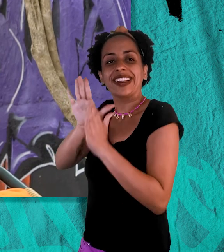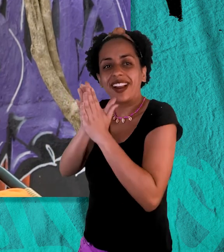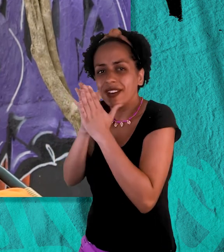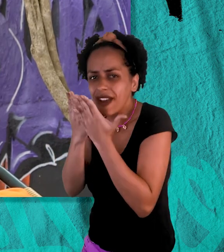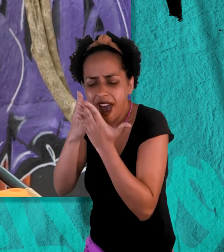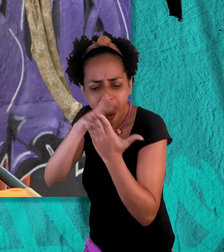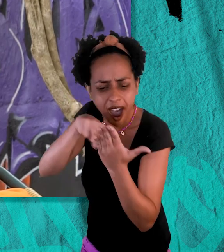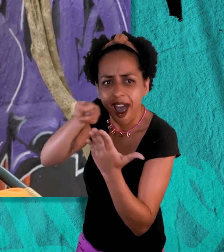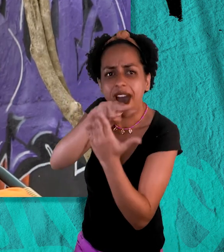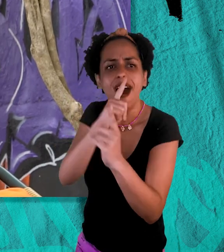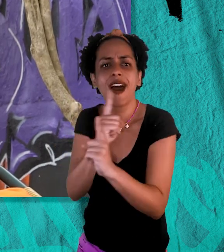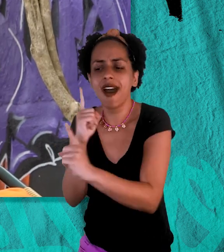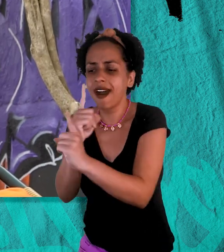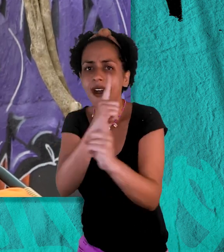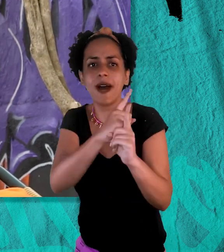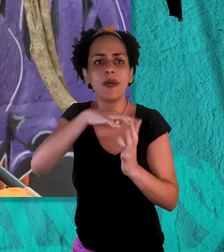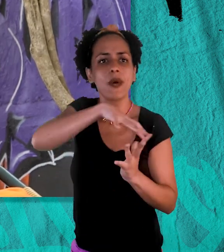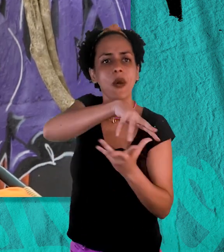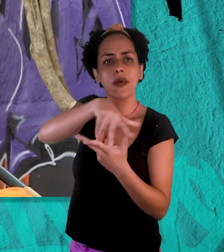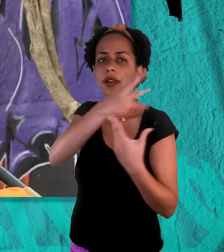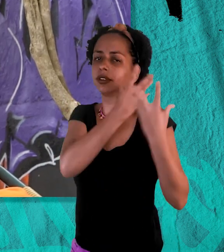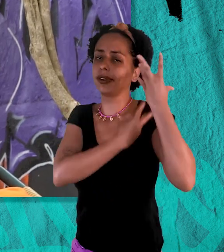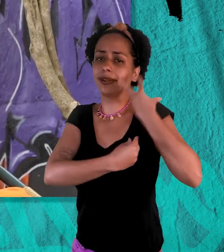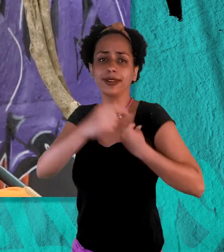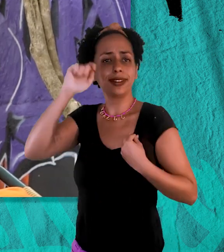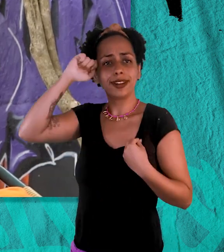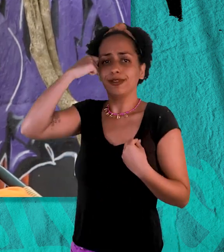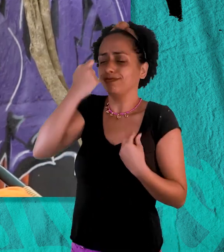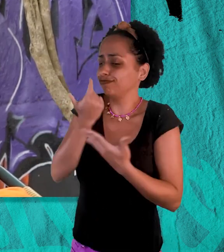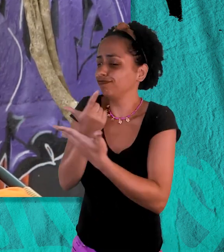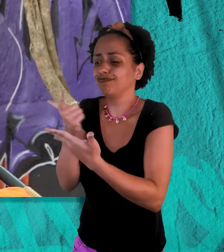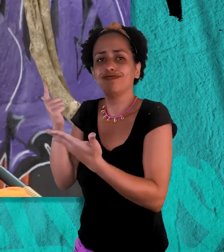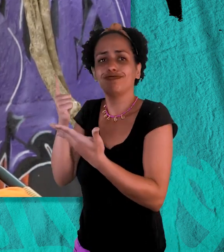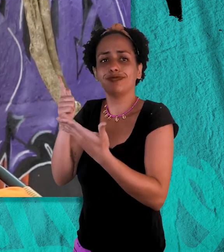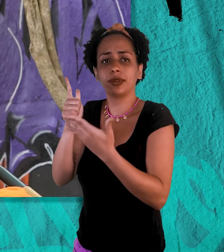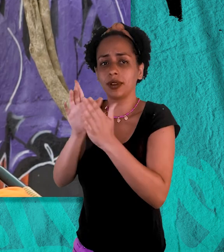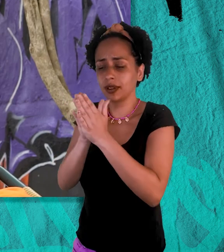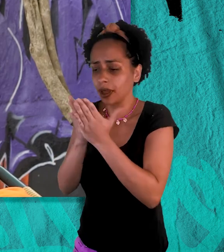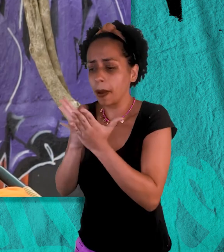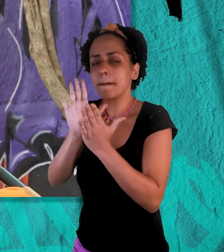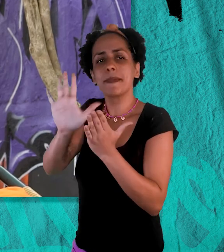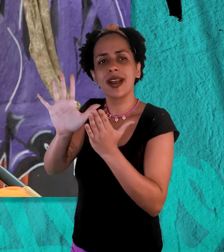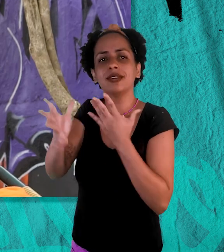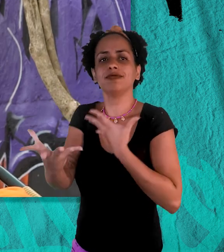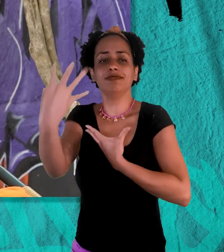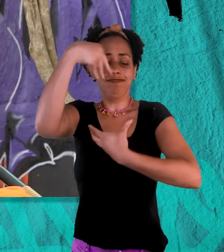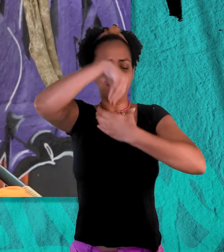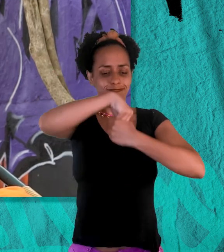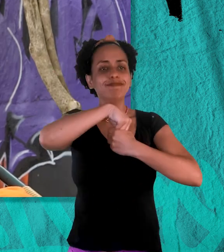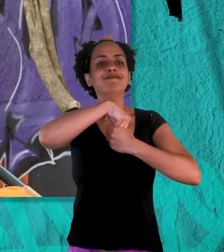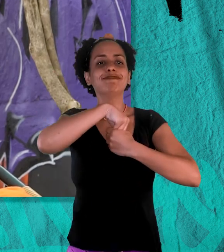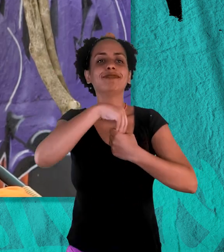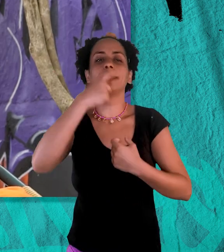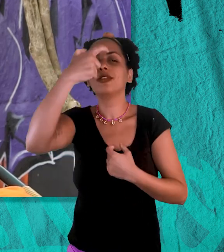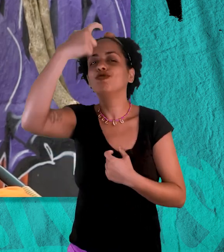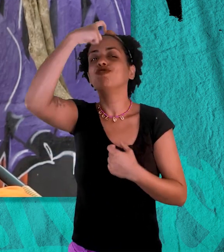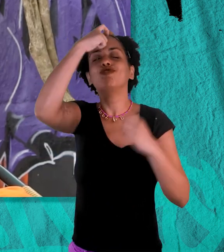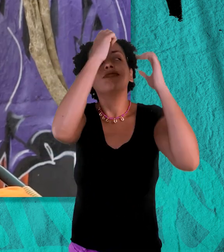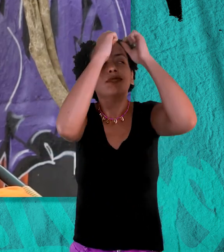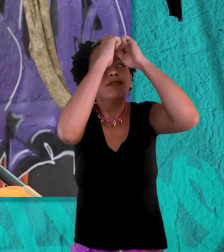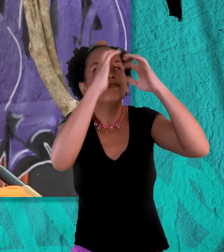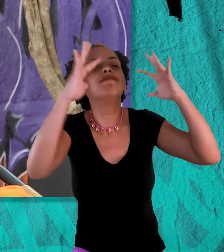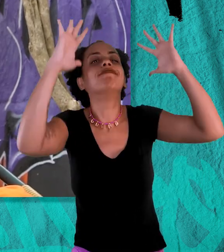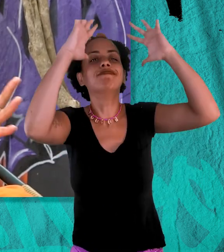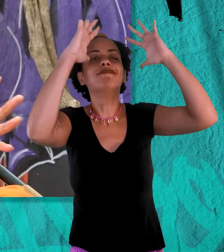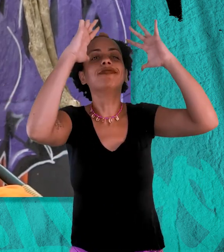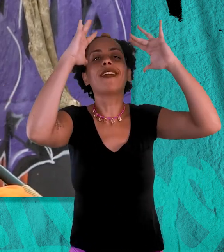descobrindo um lugar para mim nesse mundo, né? Embora não existisse a Rapunzel Preta, embora eu não me encaixasse nas histórias que eu lia, mas dentro da minha cabeça, dentro do